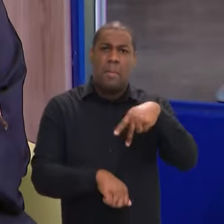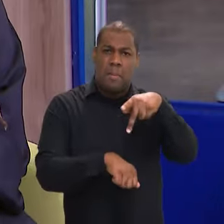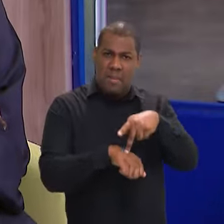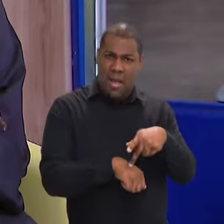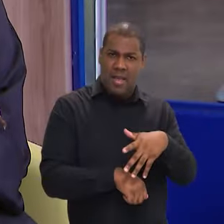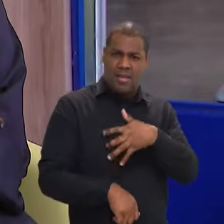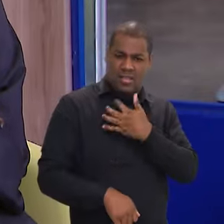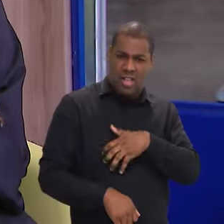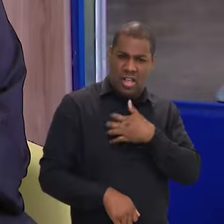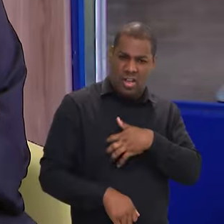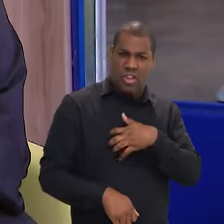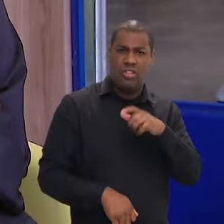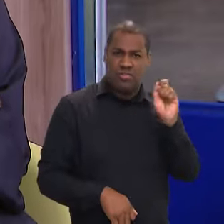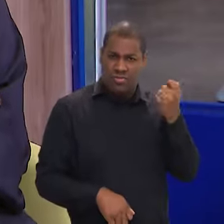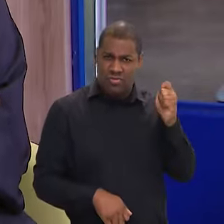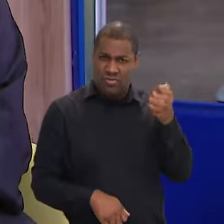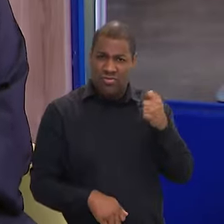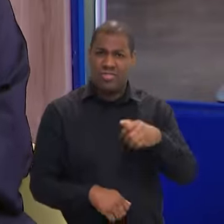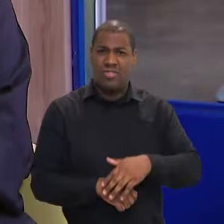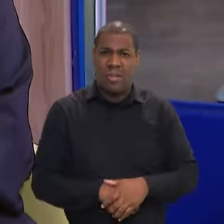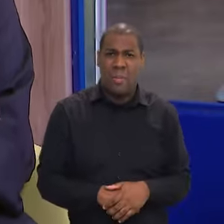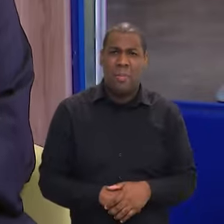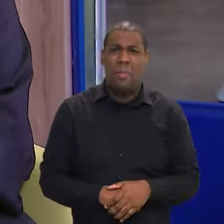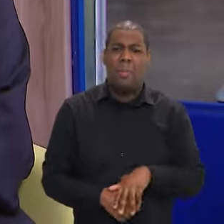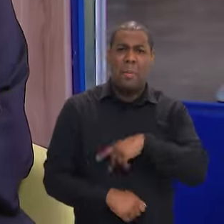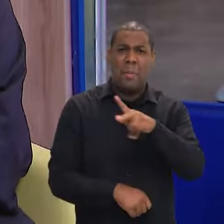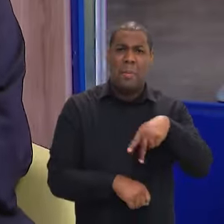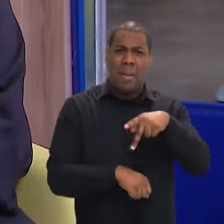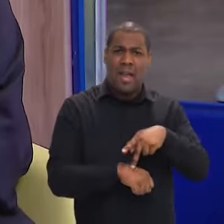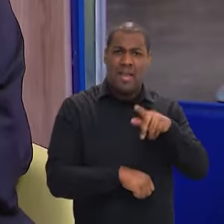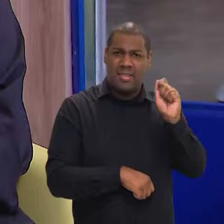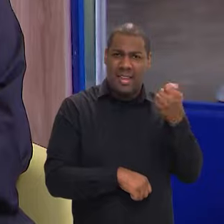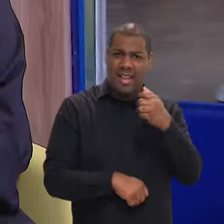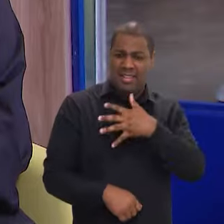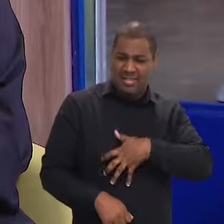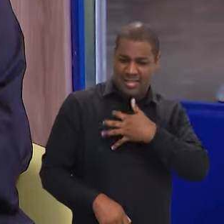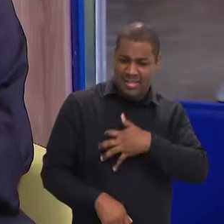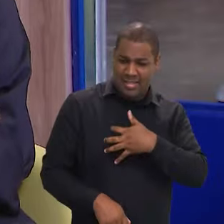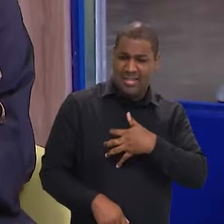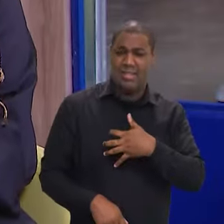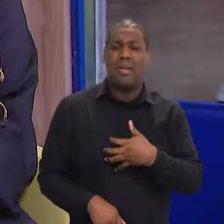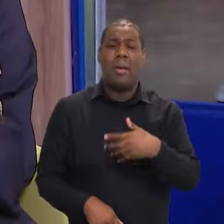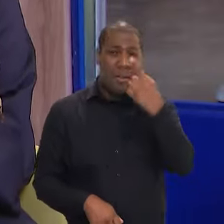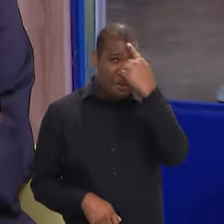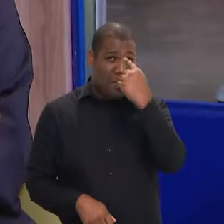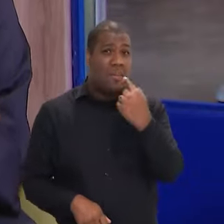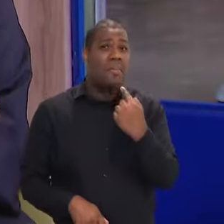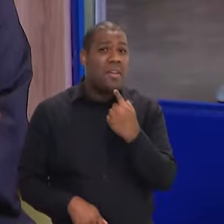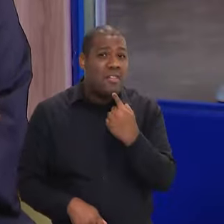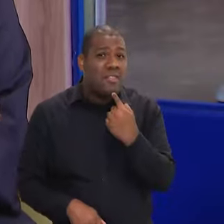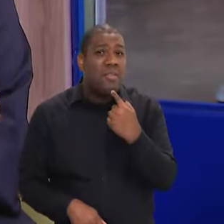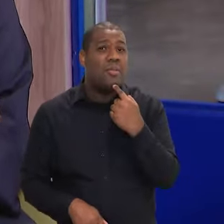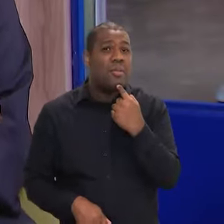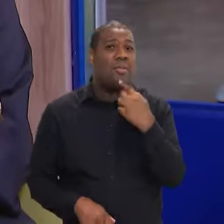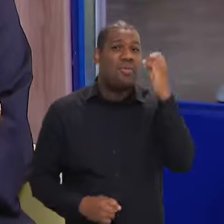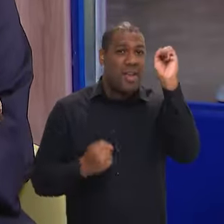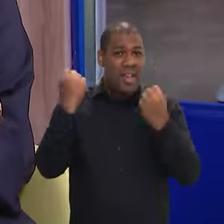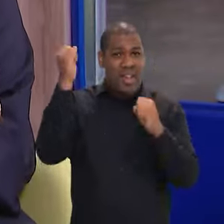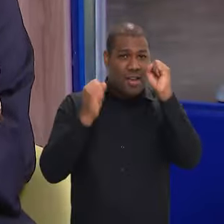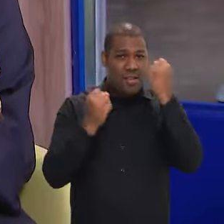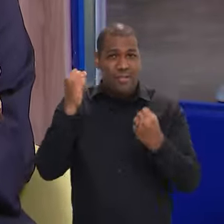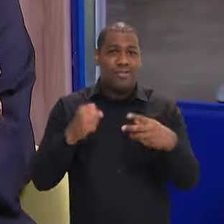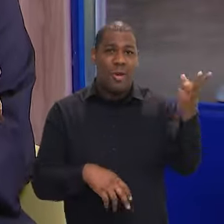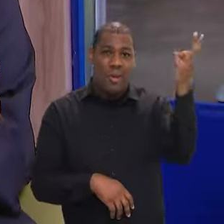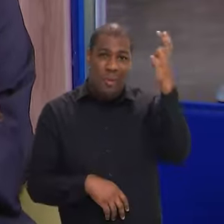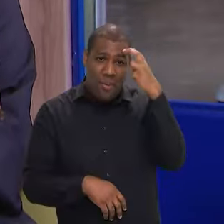no MIC-BR na Argentina, né? A Argentina criou essa experiência, né? Da mercado das